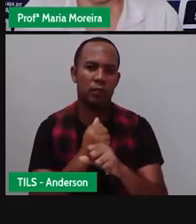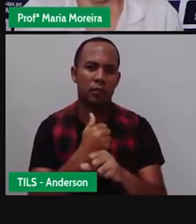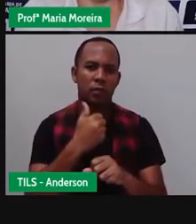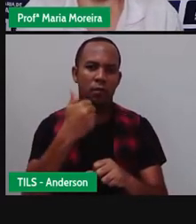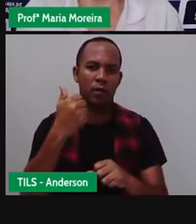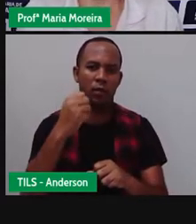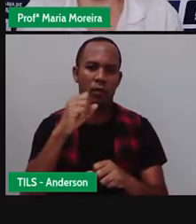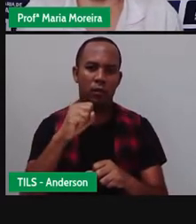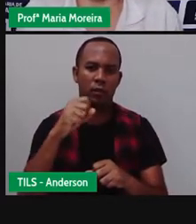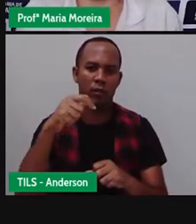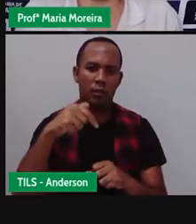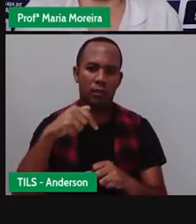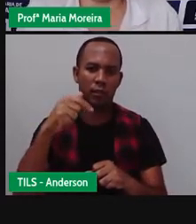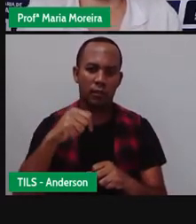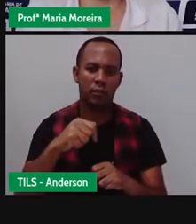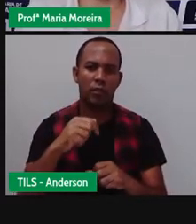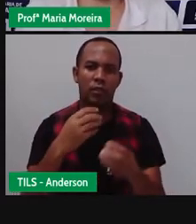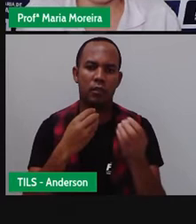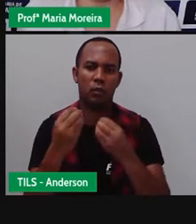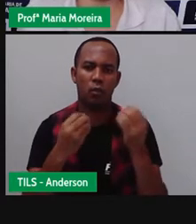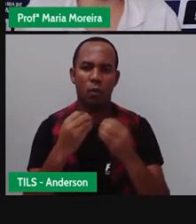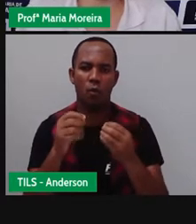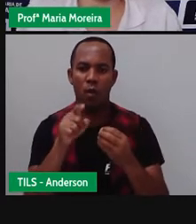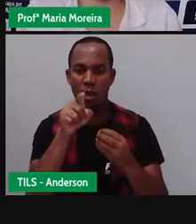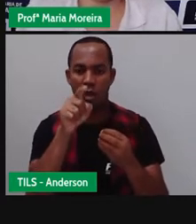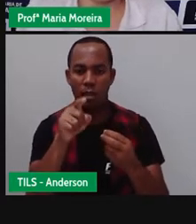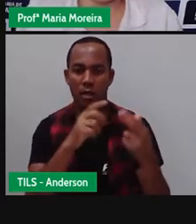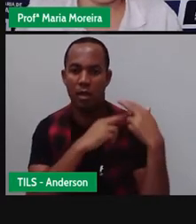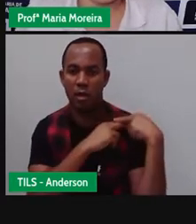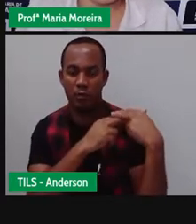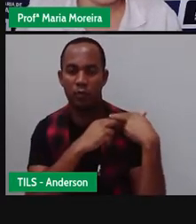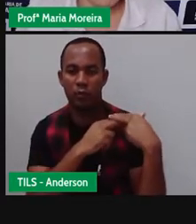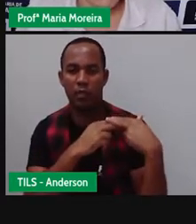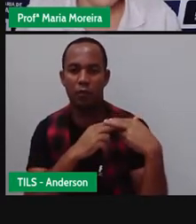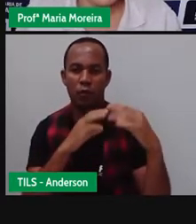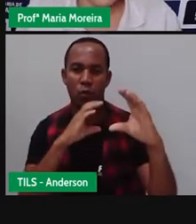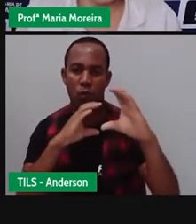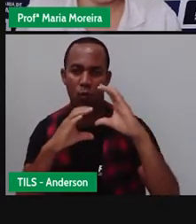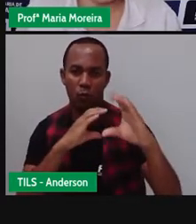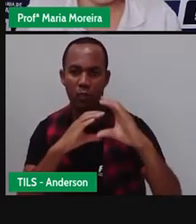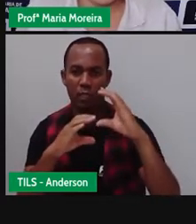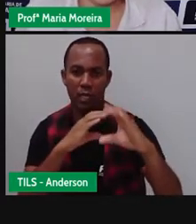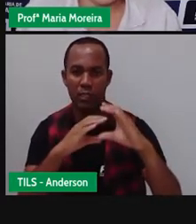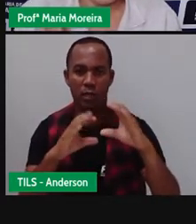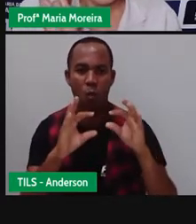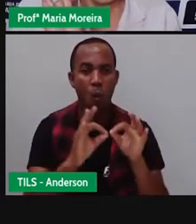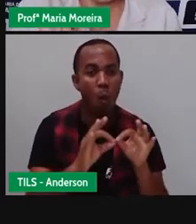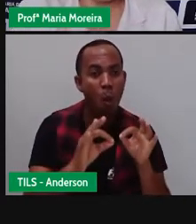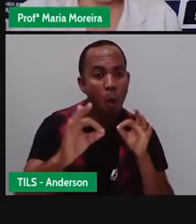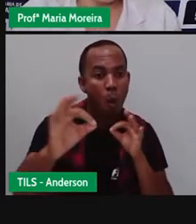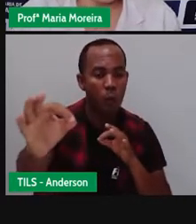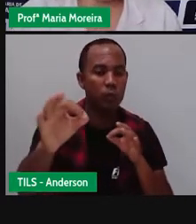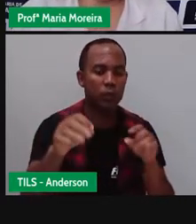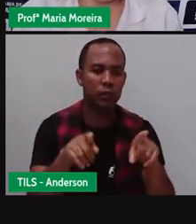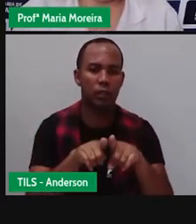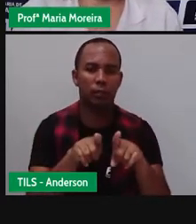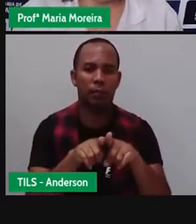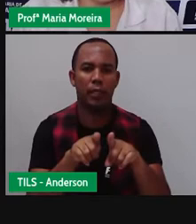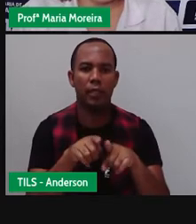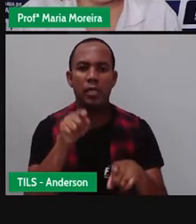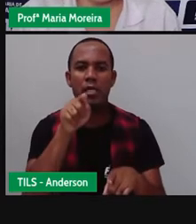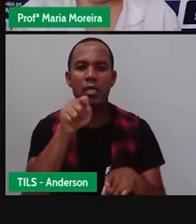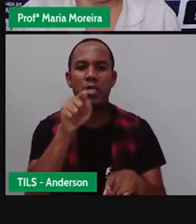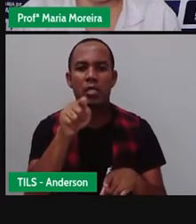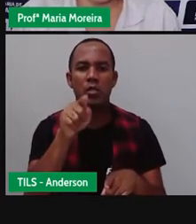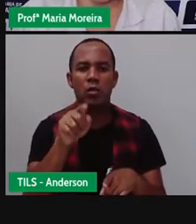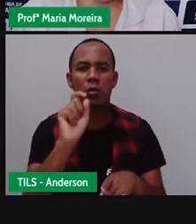né? Os telégrafos eram responsáveis por todas as comunicações feitas a longa distância. E isso aí era